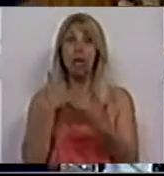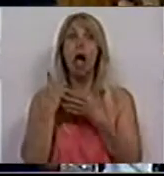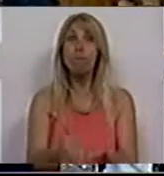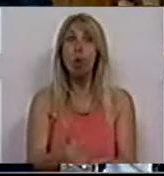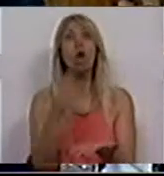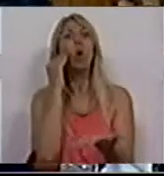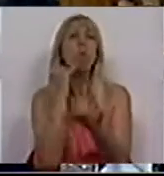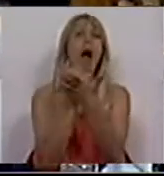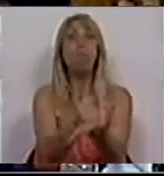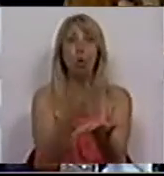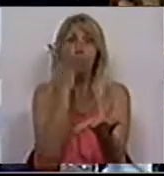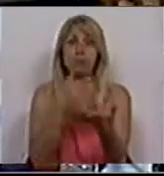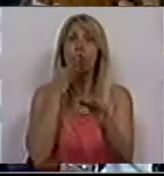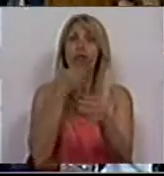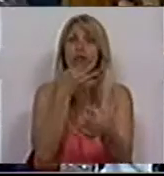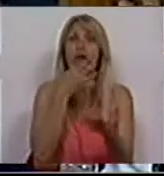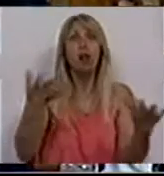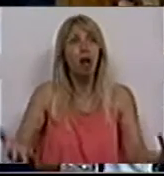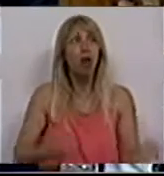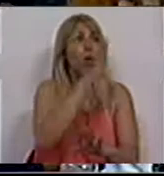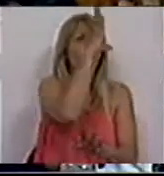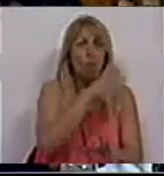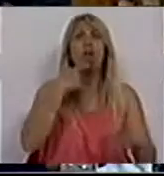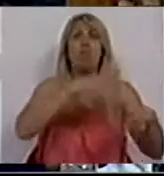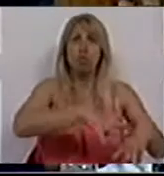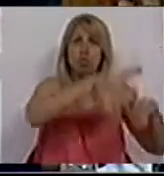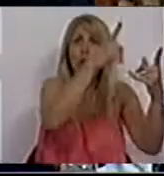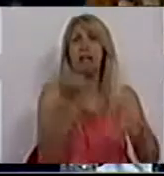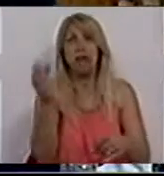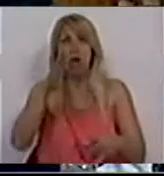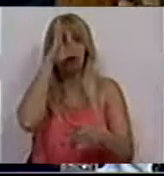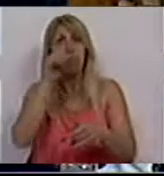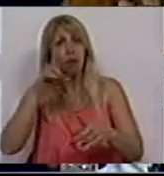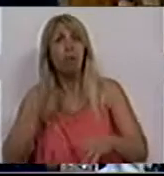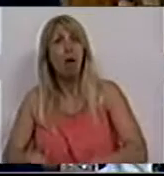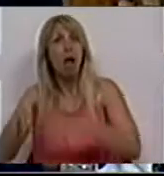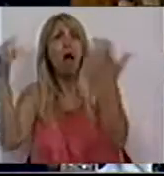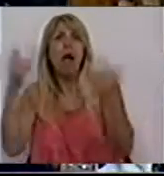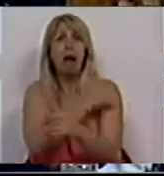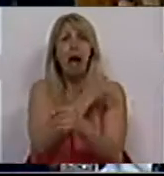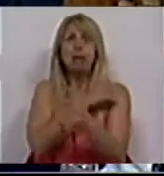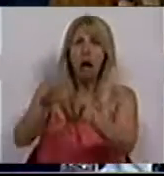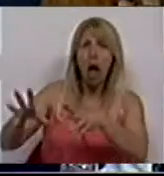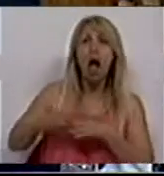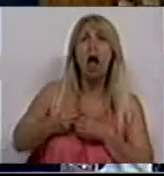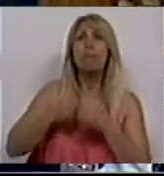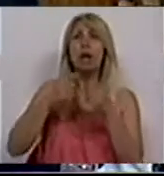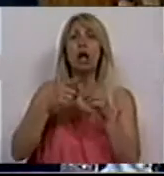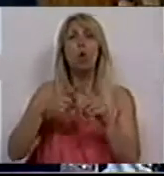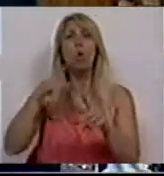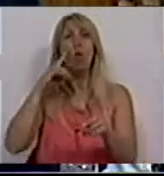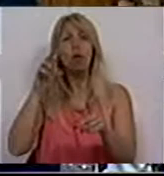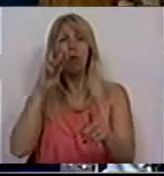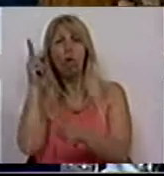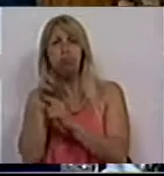E aqui o Governo fez progresso, os governos anteriores fizeram, casas-abrigo, meios de vigilância dos agressores, meios de condenação dos